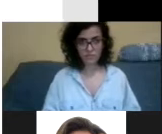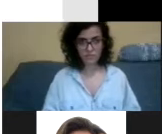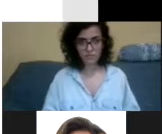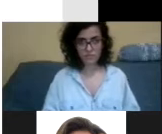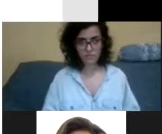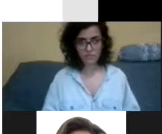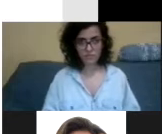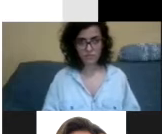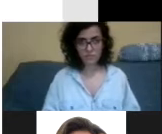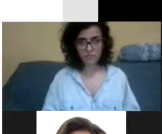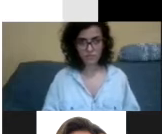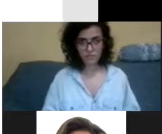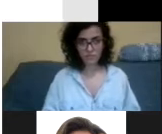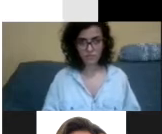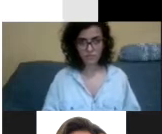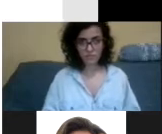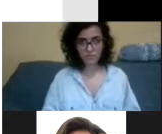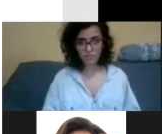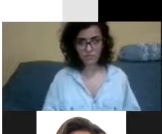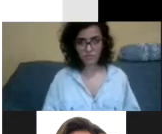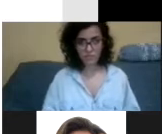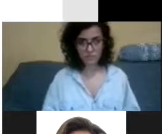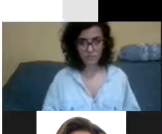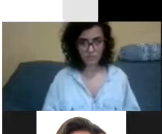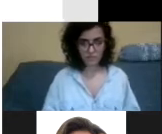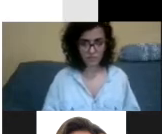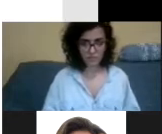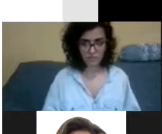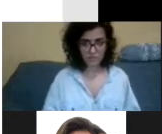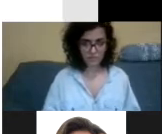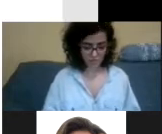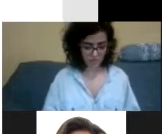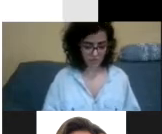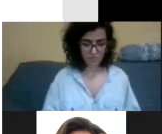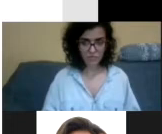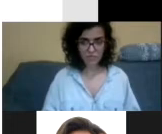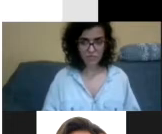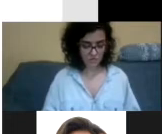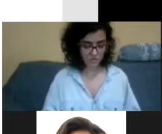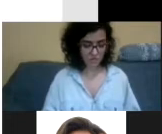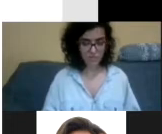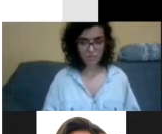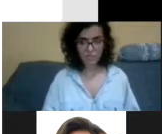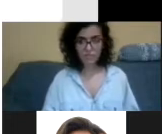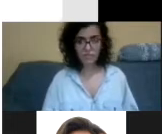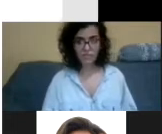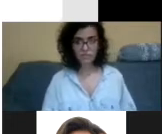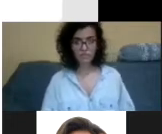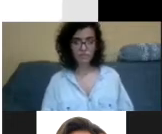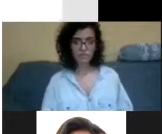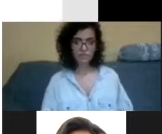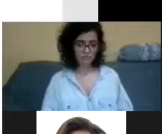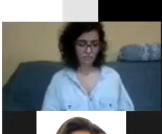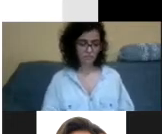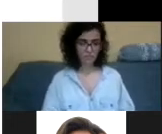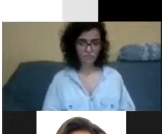vocês têm acesso a ele, já está lá publicado, eu vou passar rápido por algumas das coisas que estão escritas, vocês podem sempre